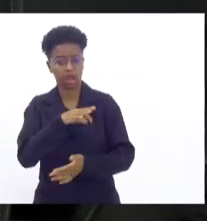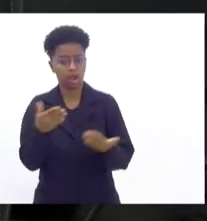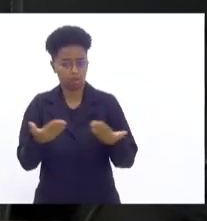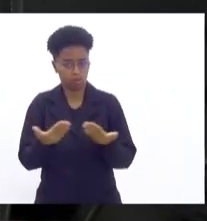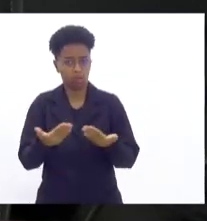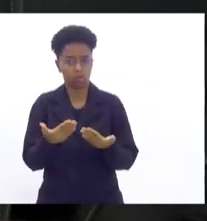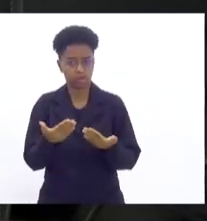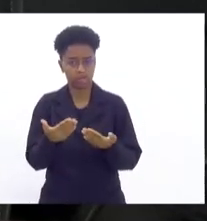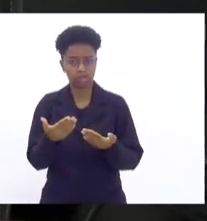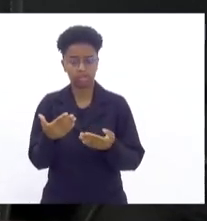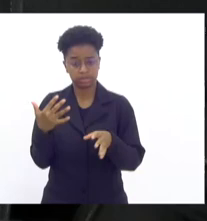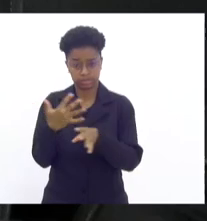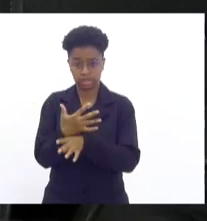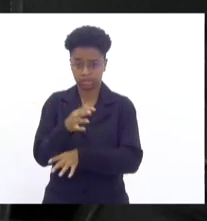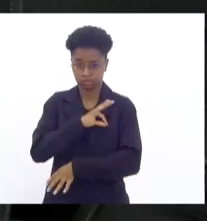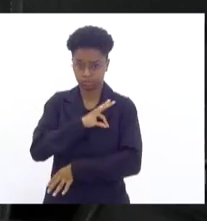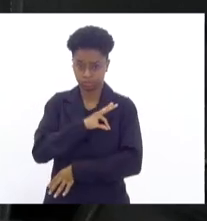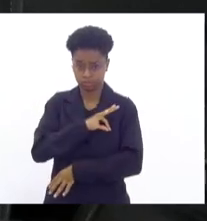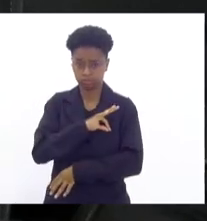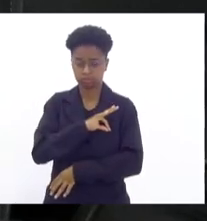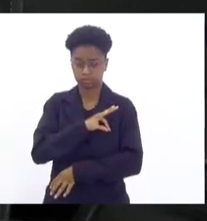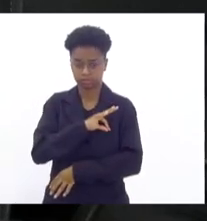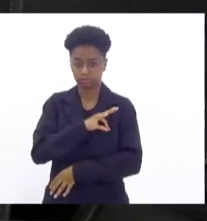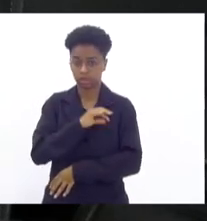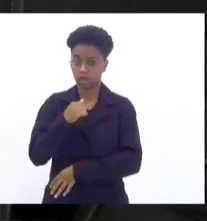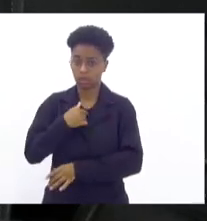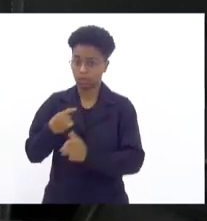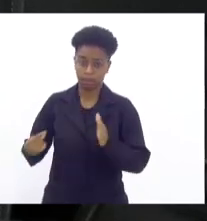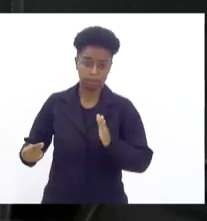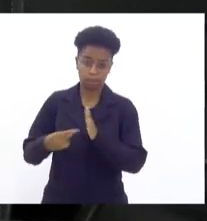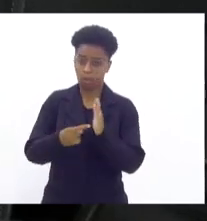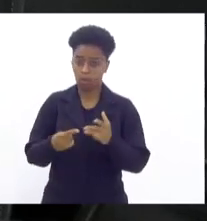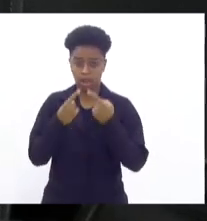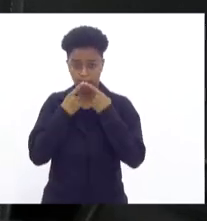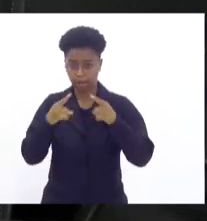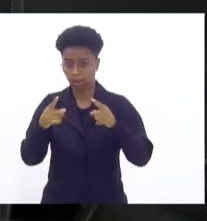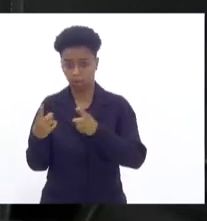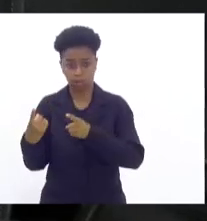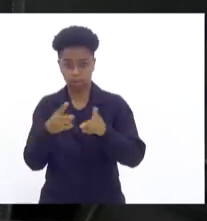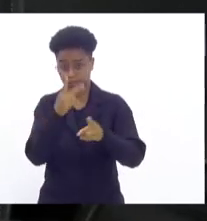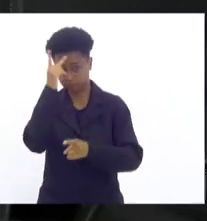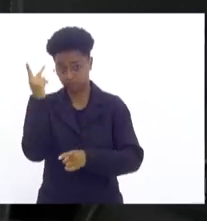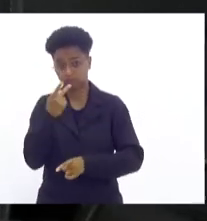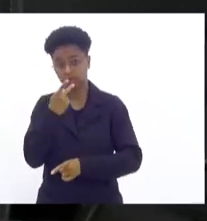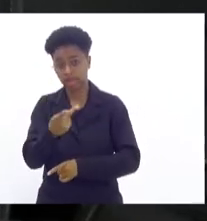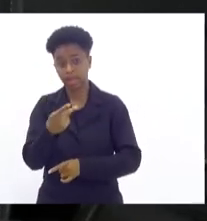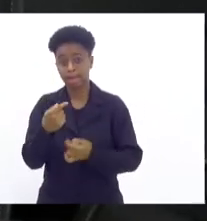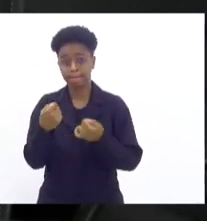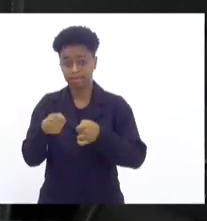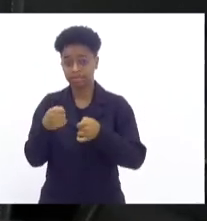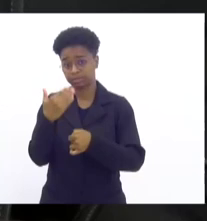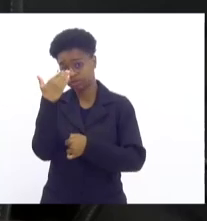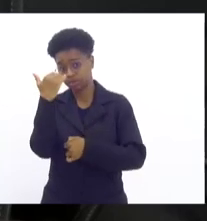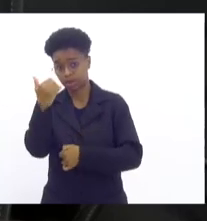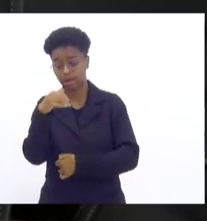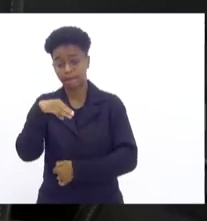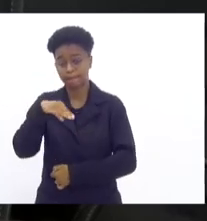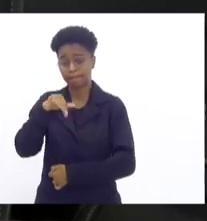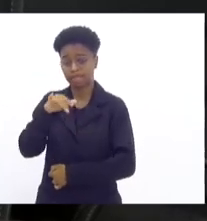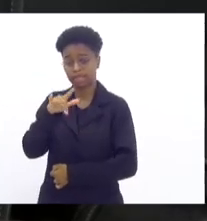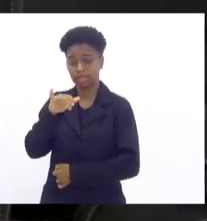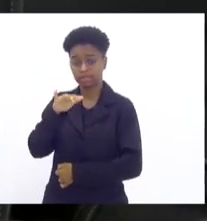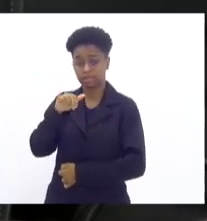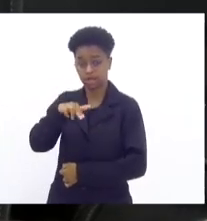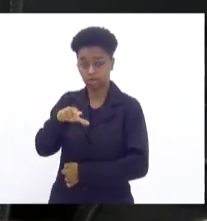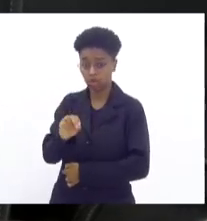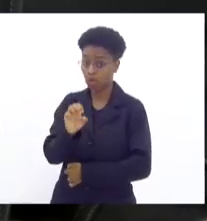na cidade da polícia para fazer uma queixa crime contra uma pessoa e estão falando se tem que me chamar de miliciano ou de deputado. Tem que me chamar